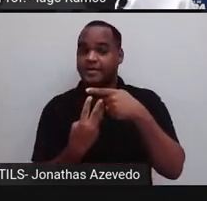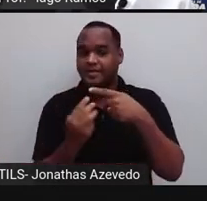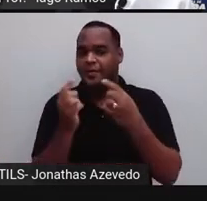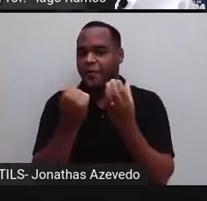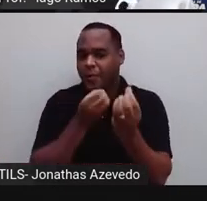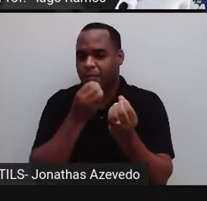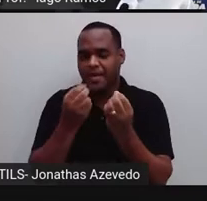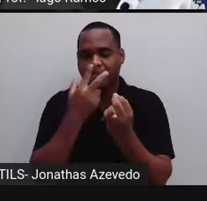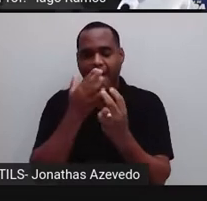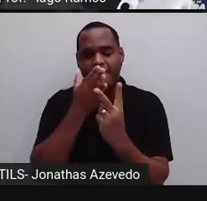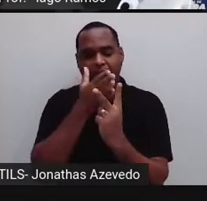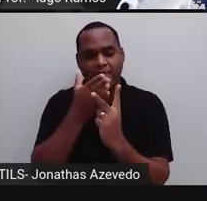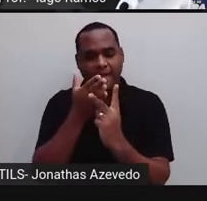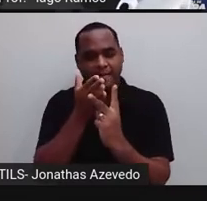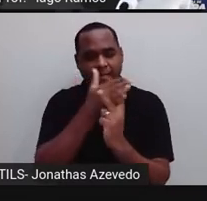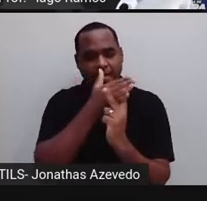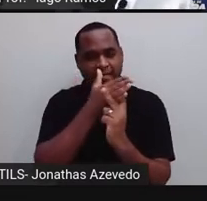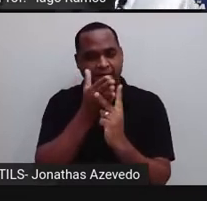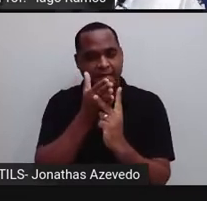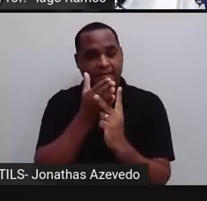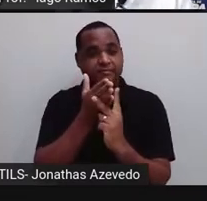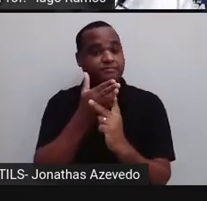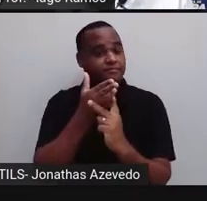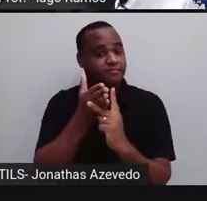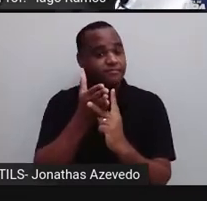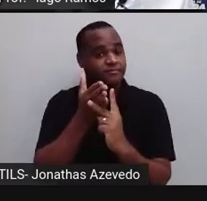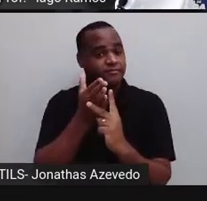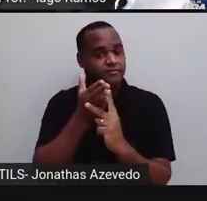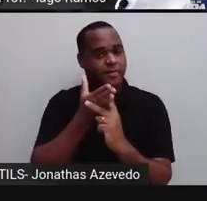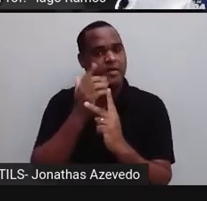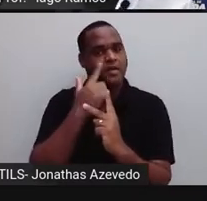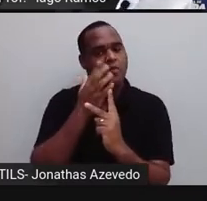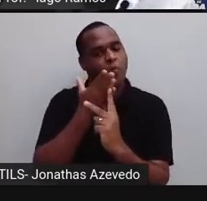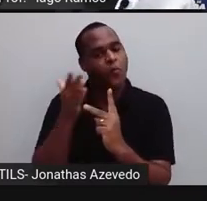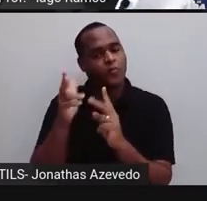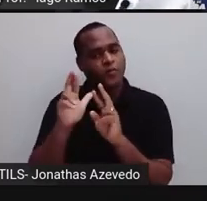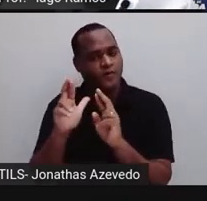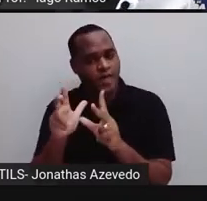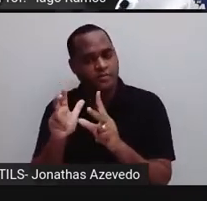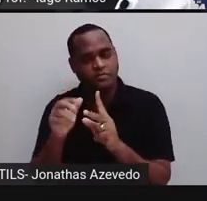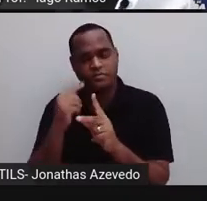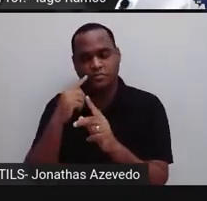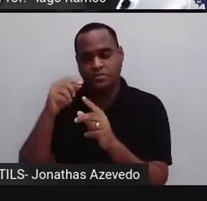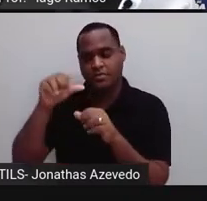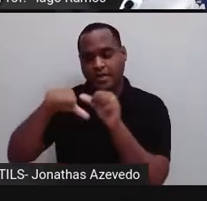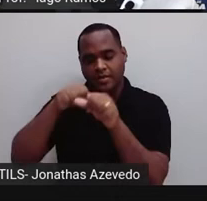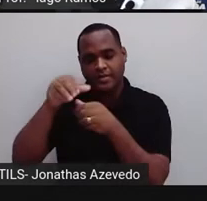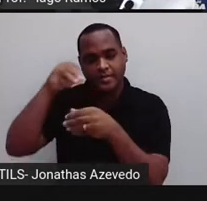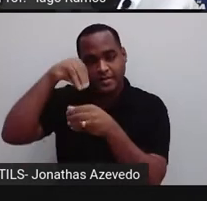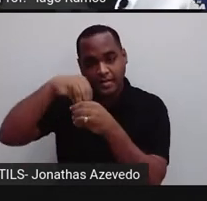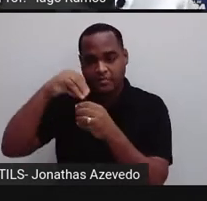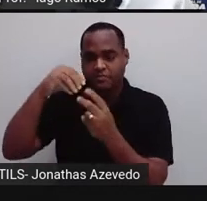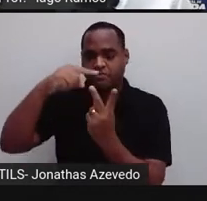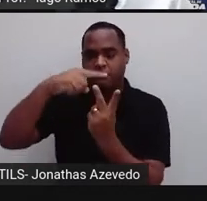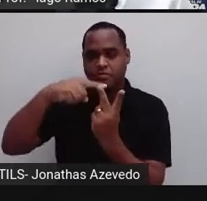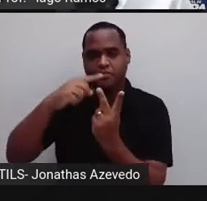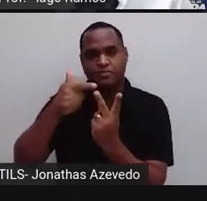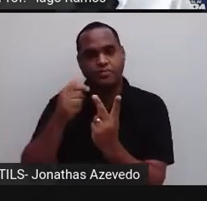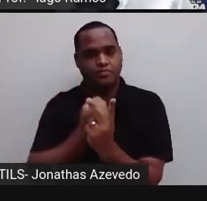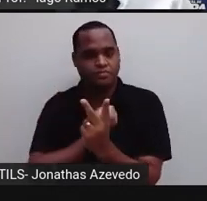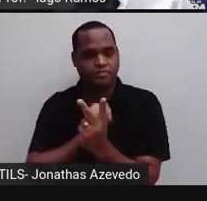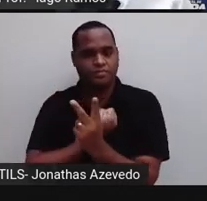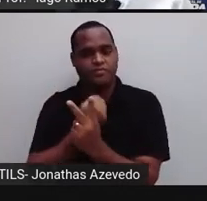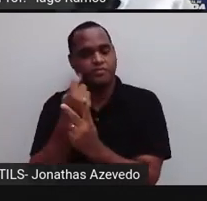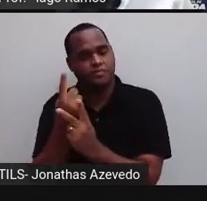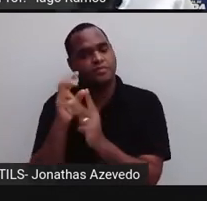divide, cada parte dessa fração vai para um lugar na raiz, tá bom? O número 1 vai para um local na